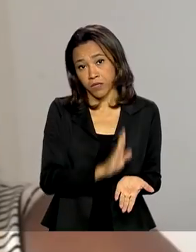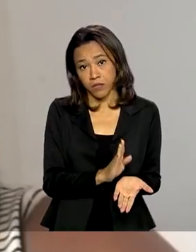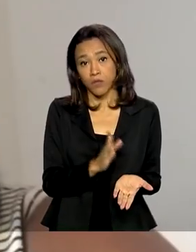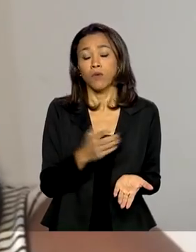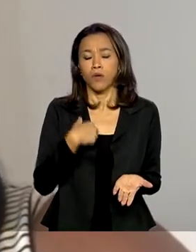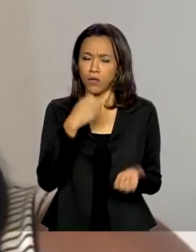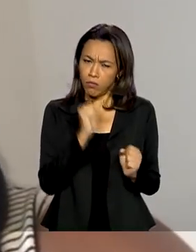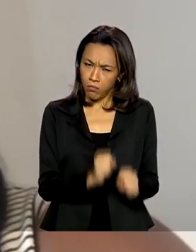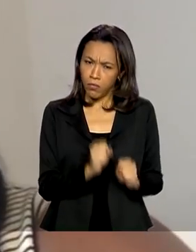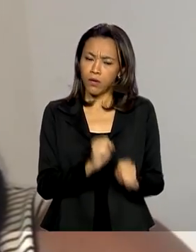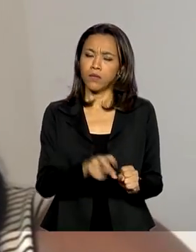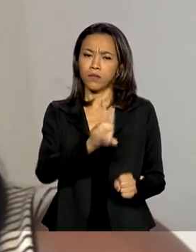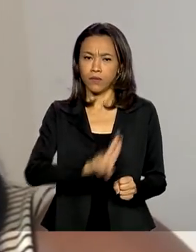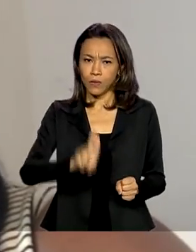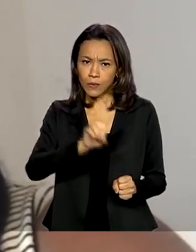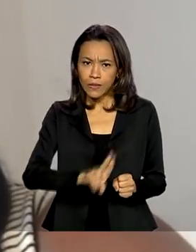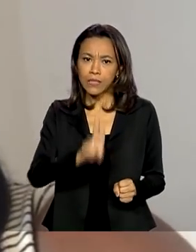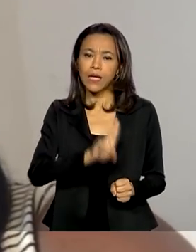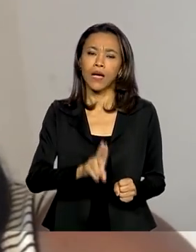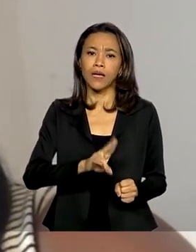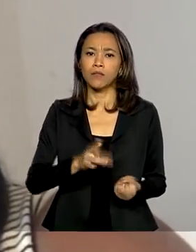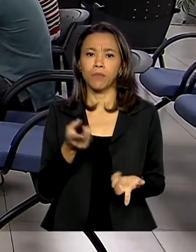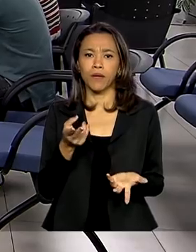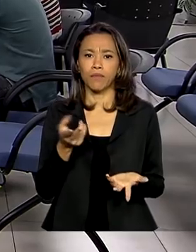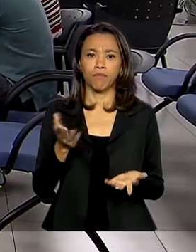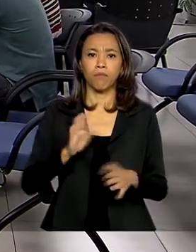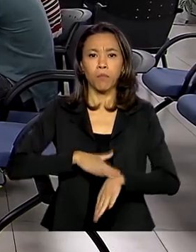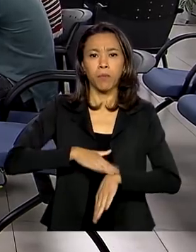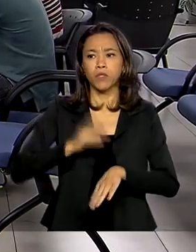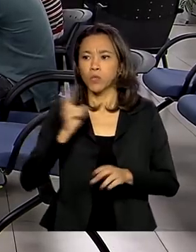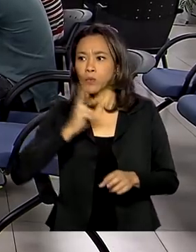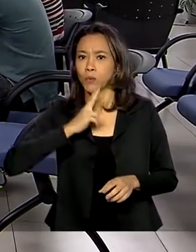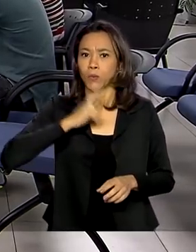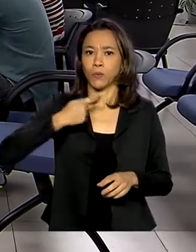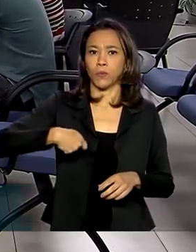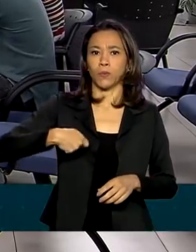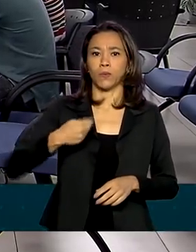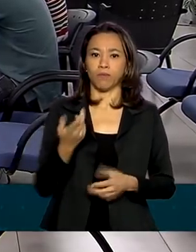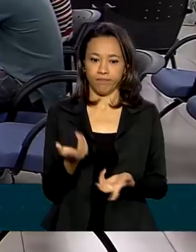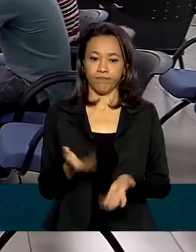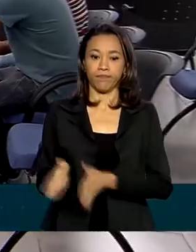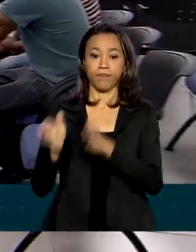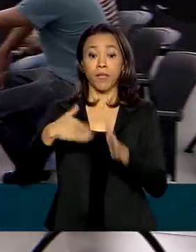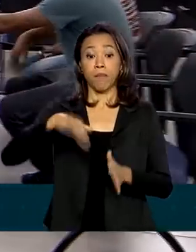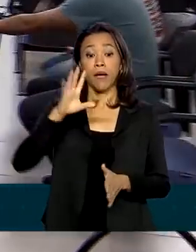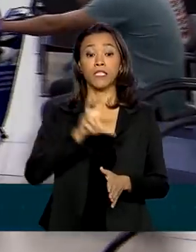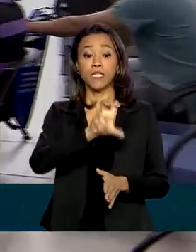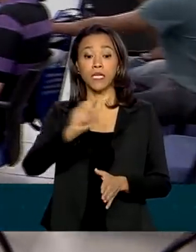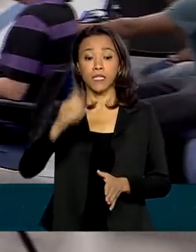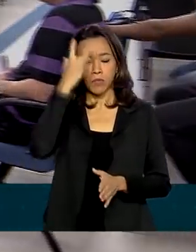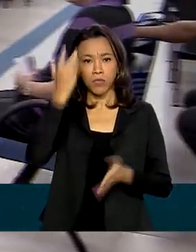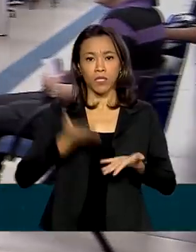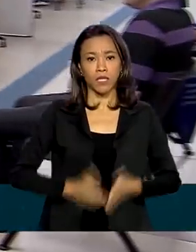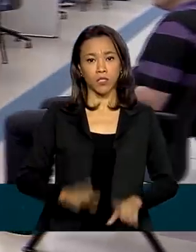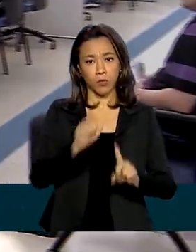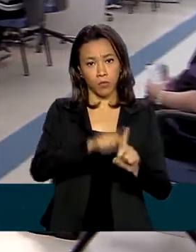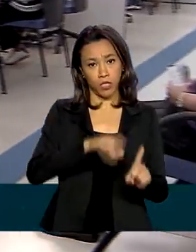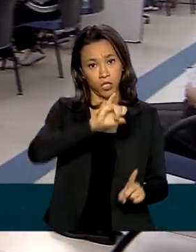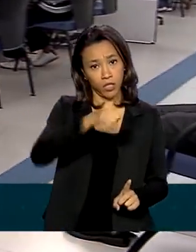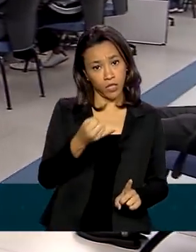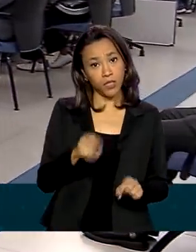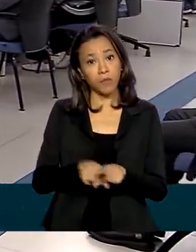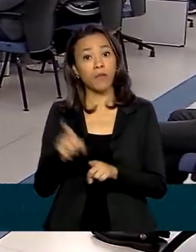ser utilizado para situações de emergência. Mais de 500 mil pessoas nascidas em janeiro e fevereiro vão